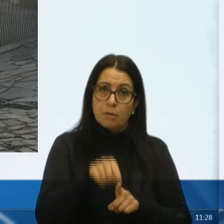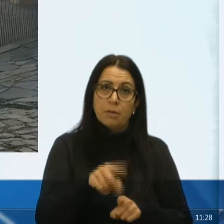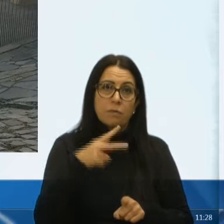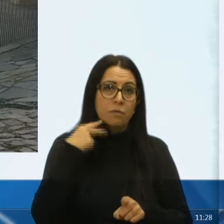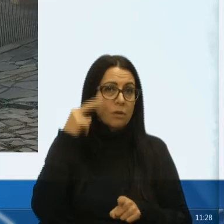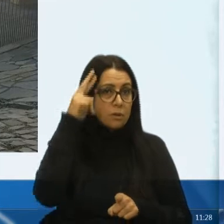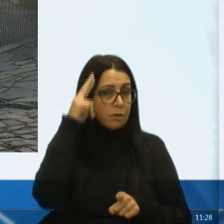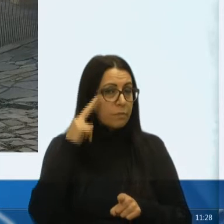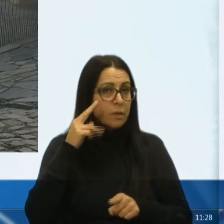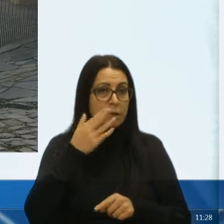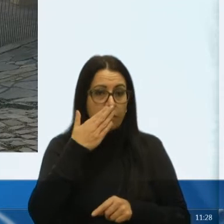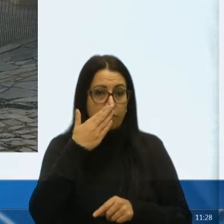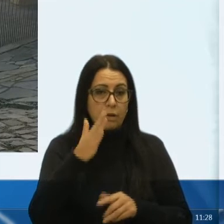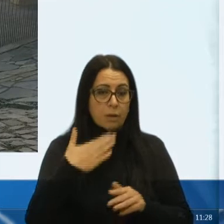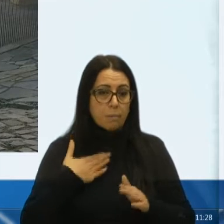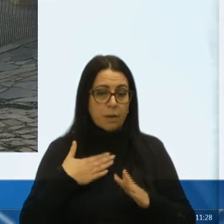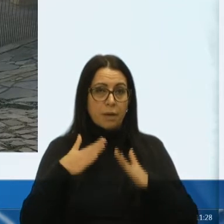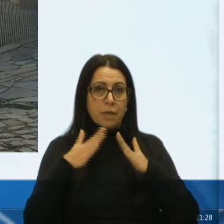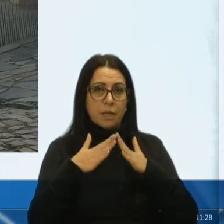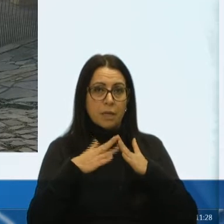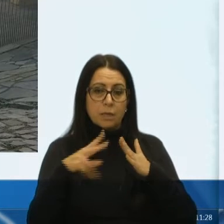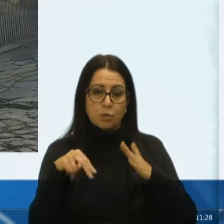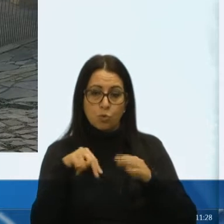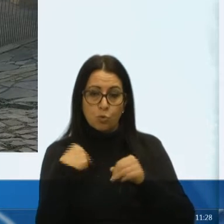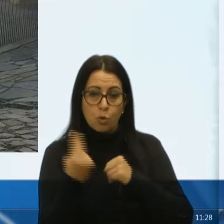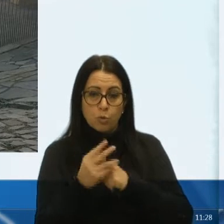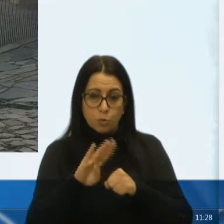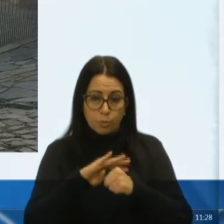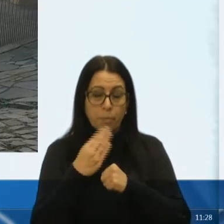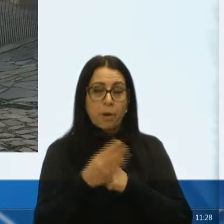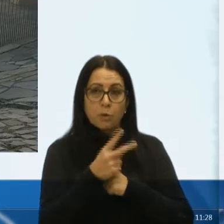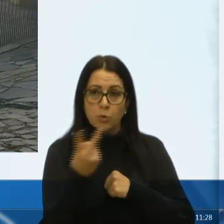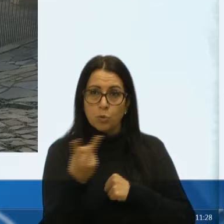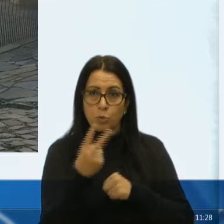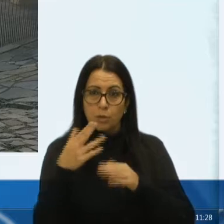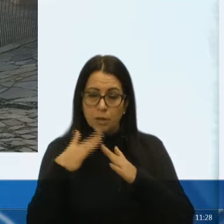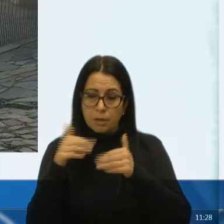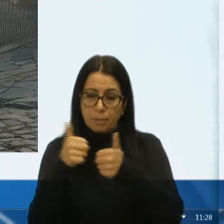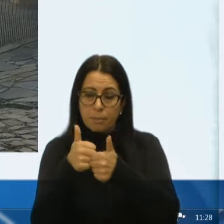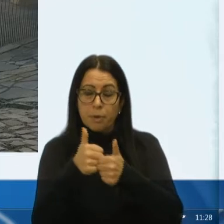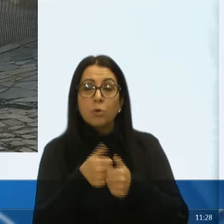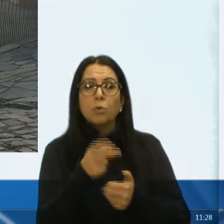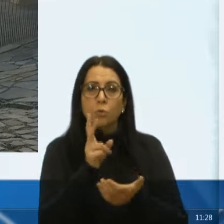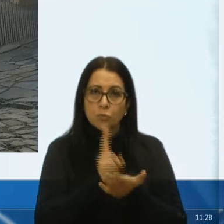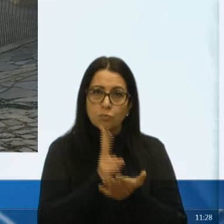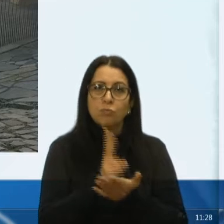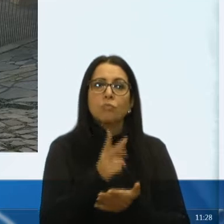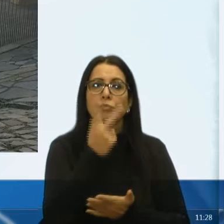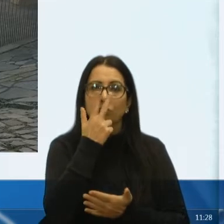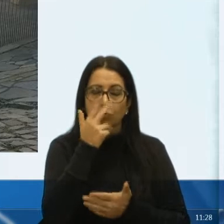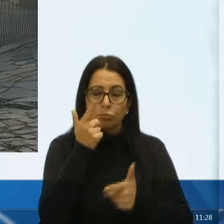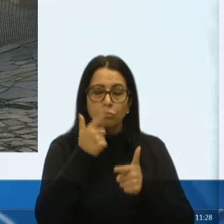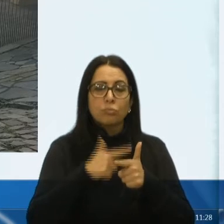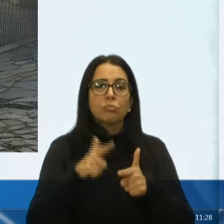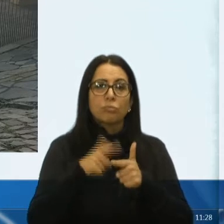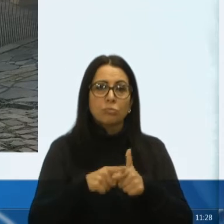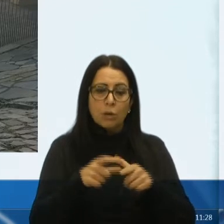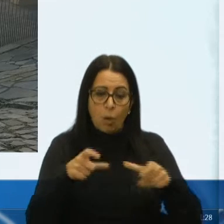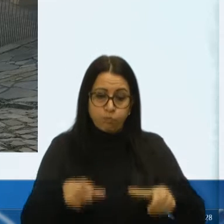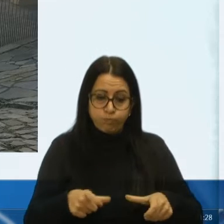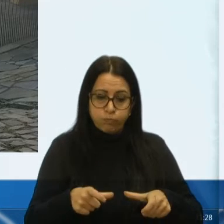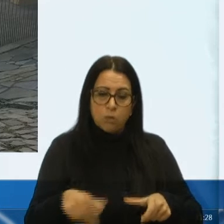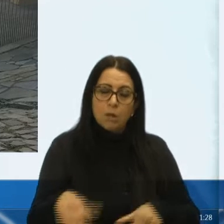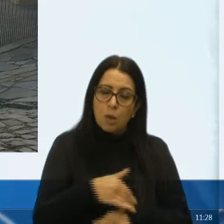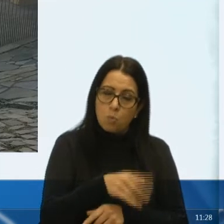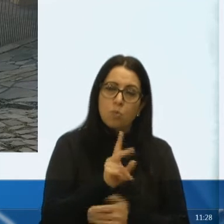Rafael Bueno, que lá na frente da minha casa, no nosso bairro lá, onde nós dois moramos próximo, continua o mesmo problema, está lá o buraco ainda.